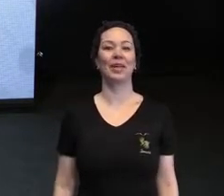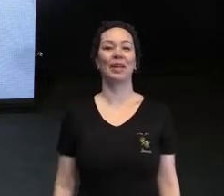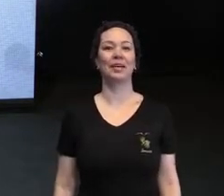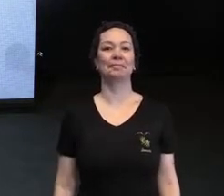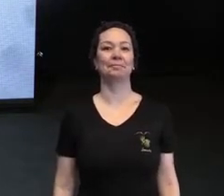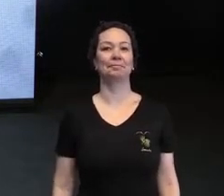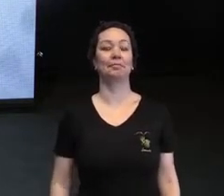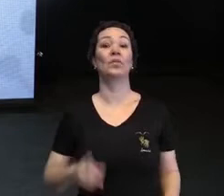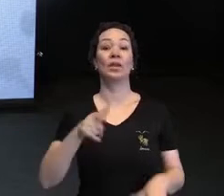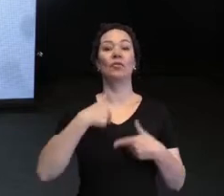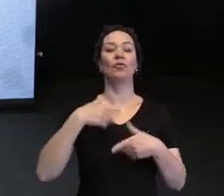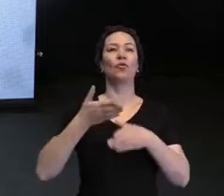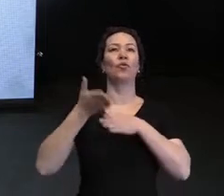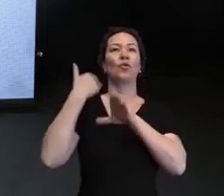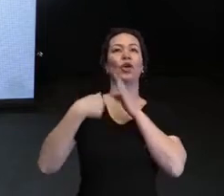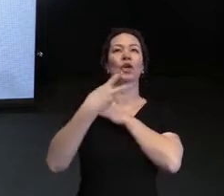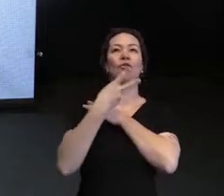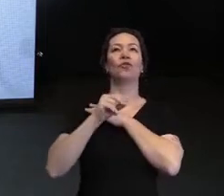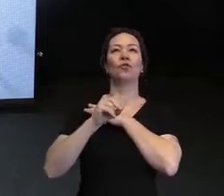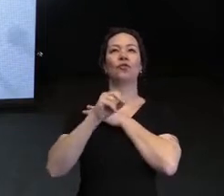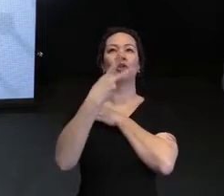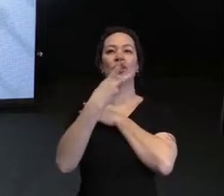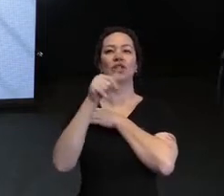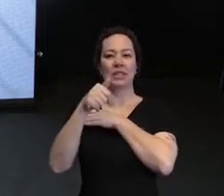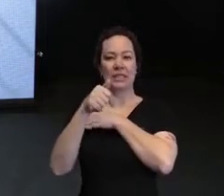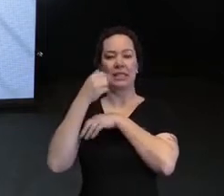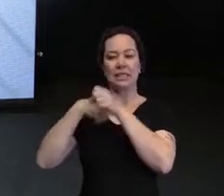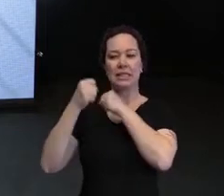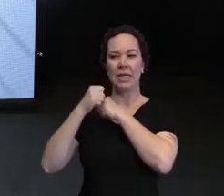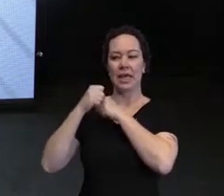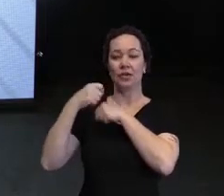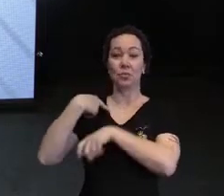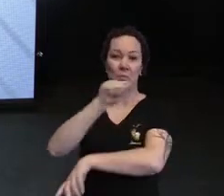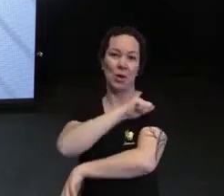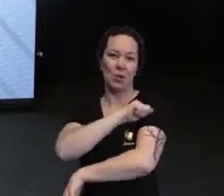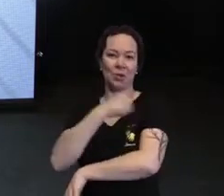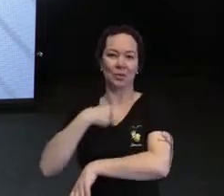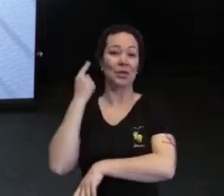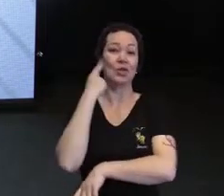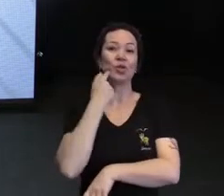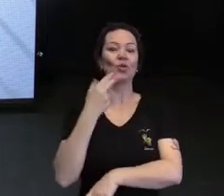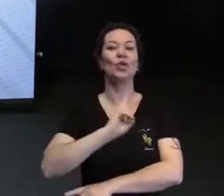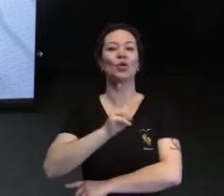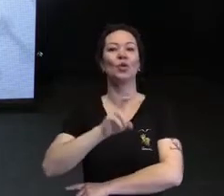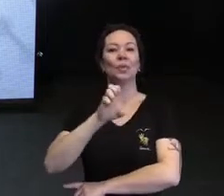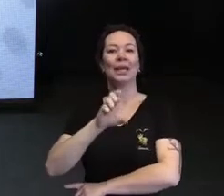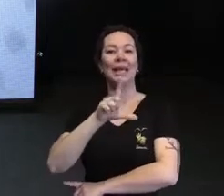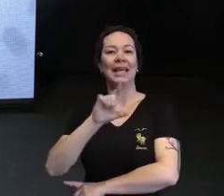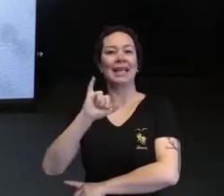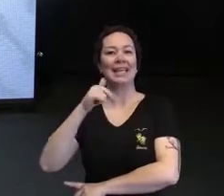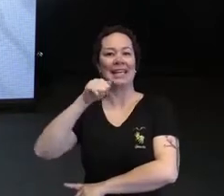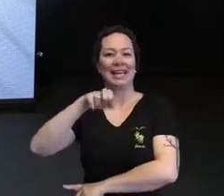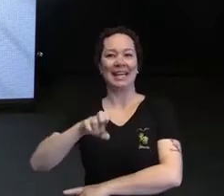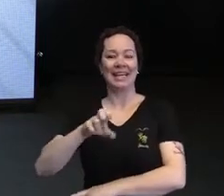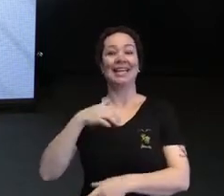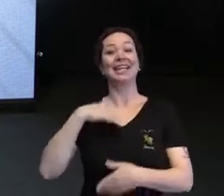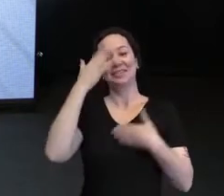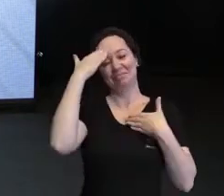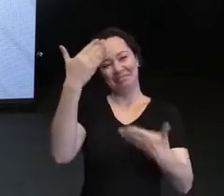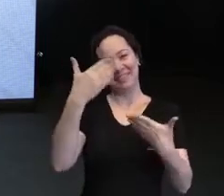Foi dado em 2017 por uma aluna minha surda chamada Eliane. Muito obrigada, Eliane.